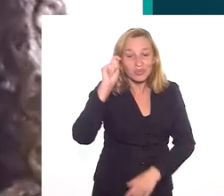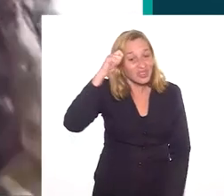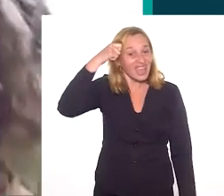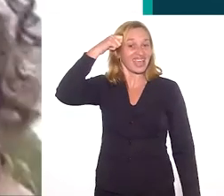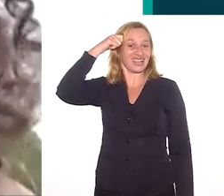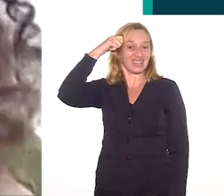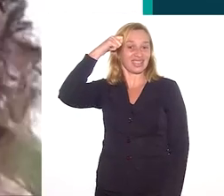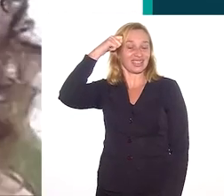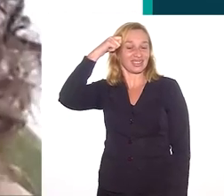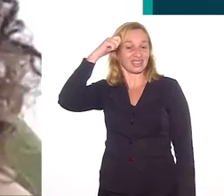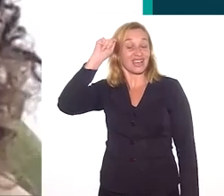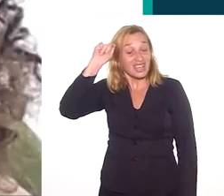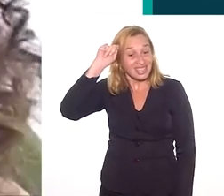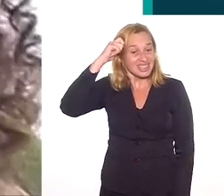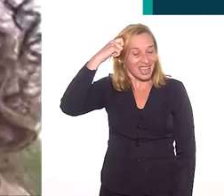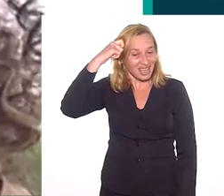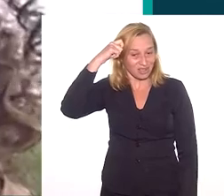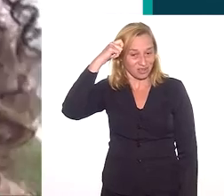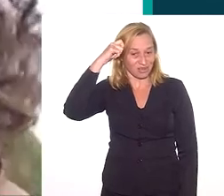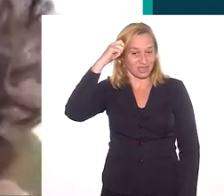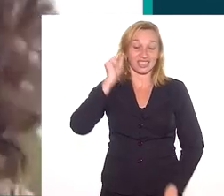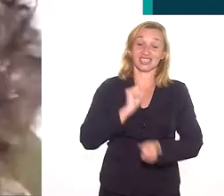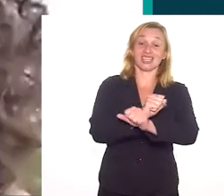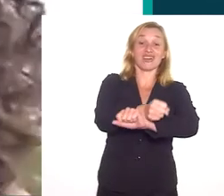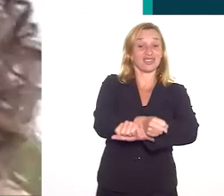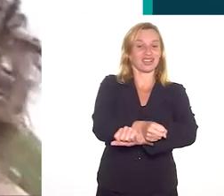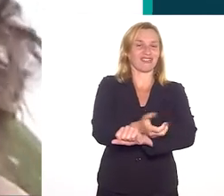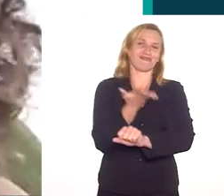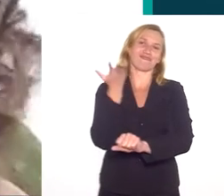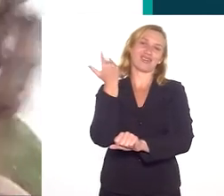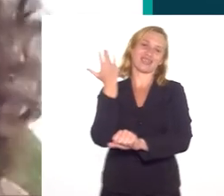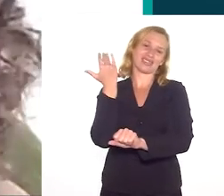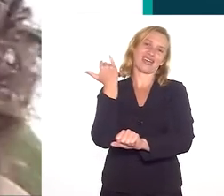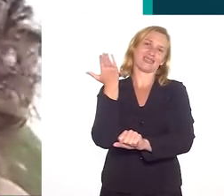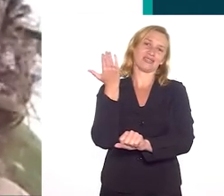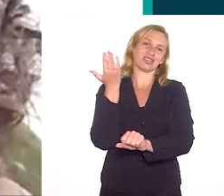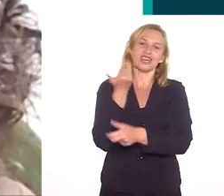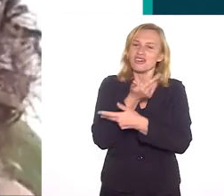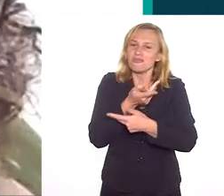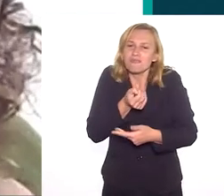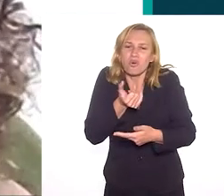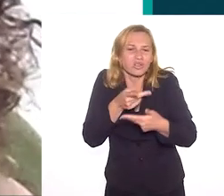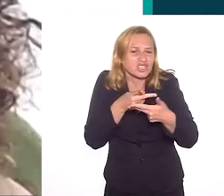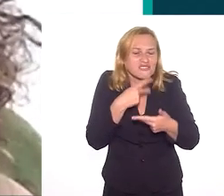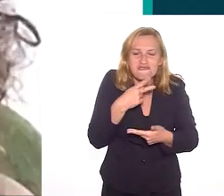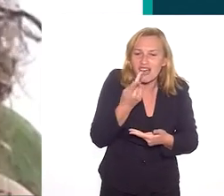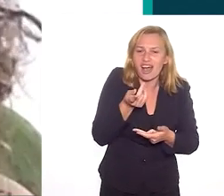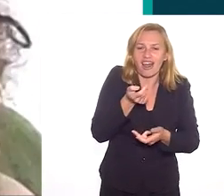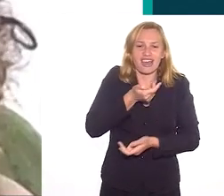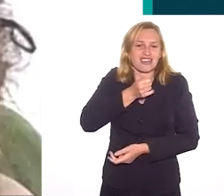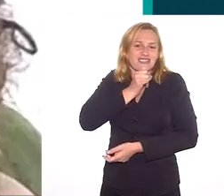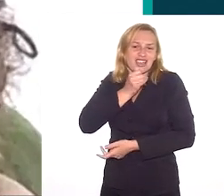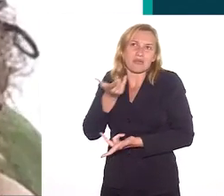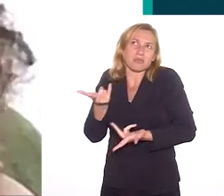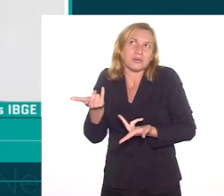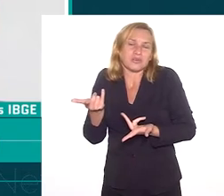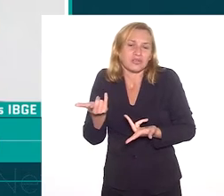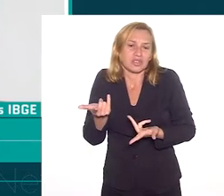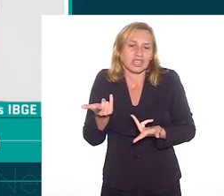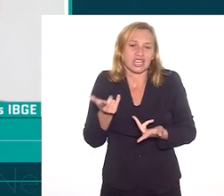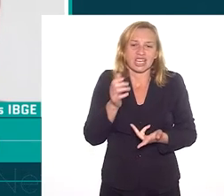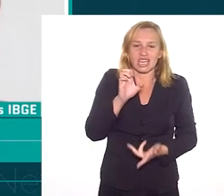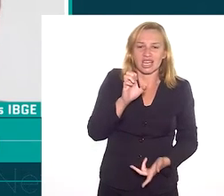foi o negro, foram os escravizados, as escravizadas. Tampouco se fala, por exemplo,